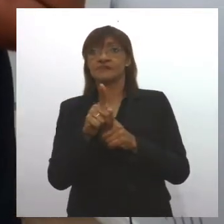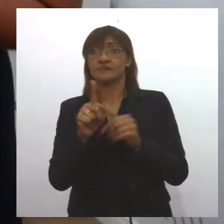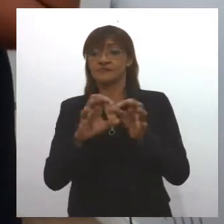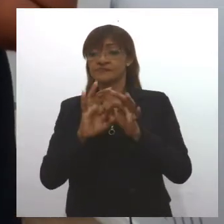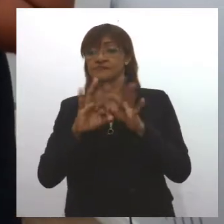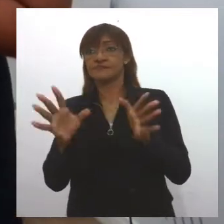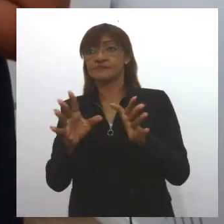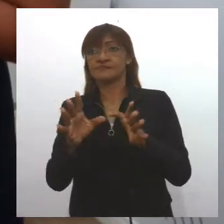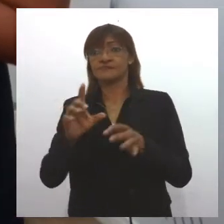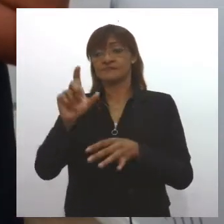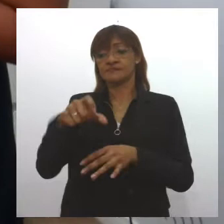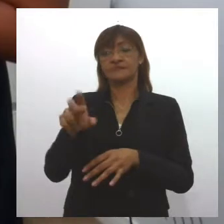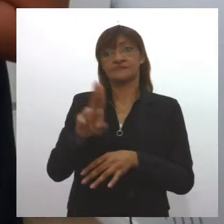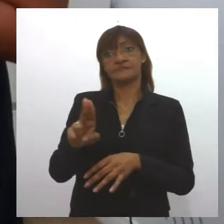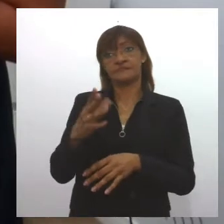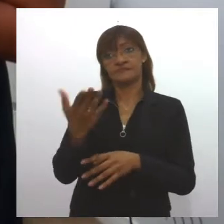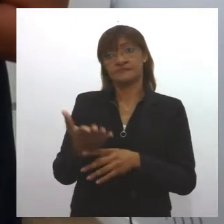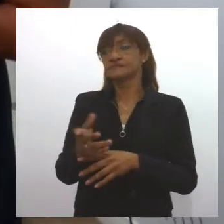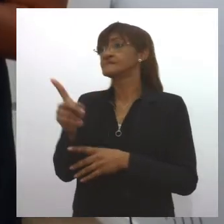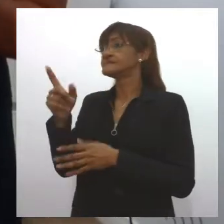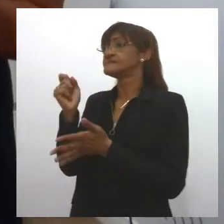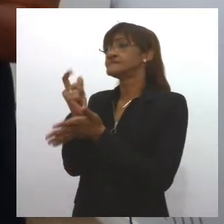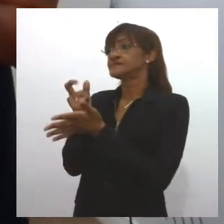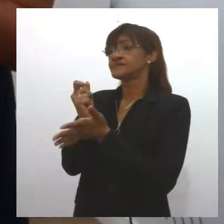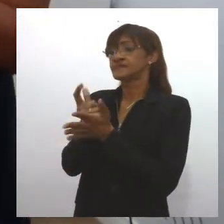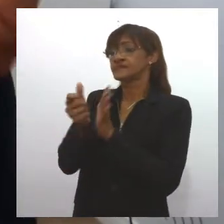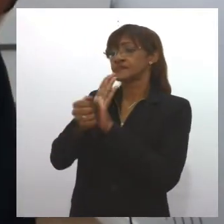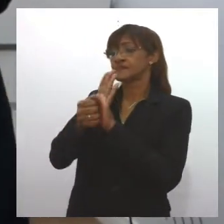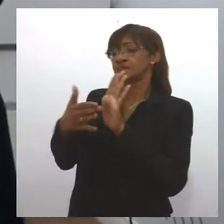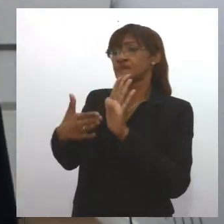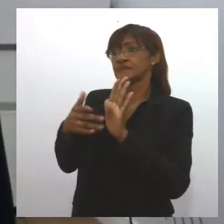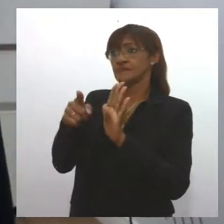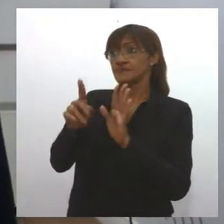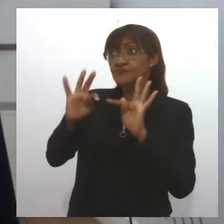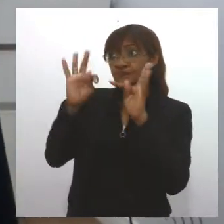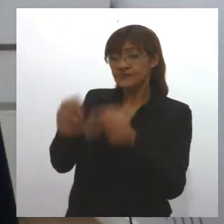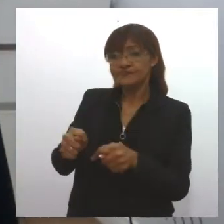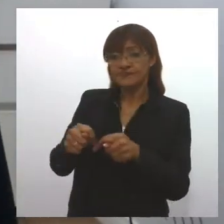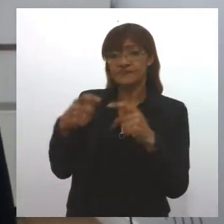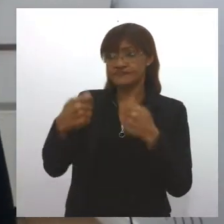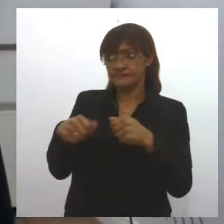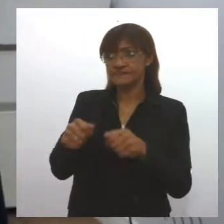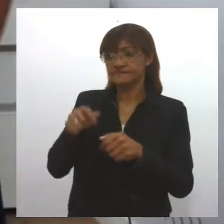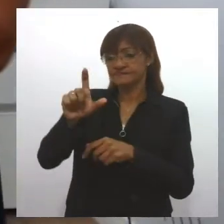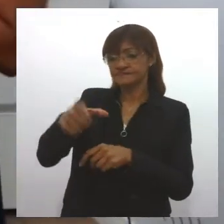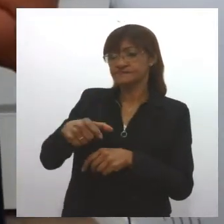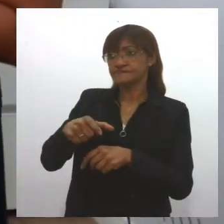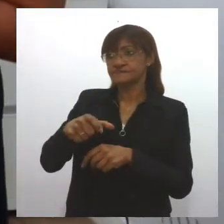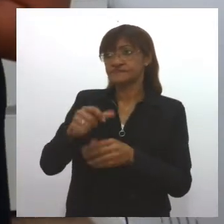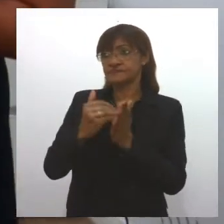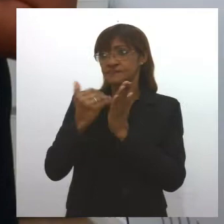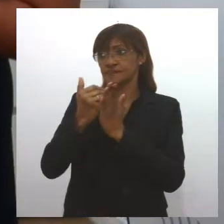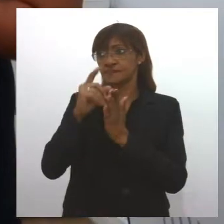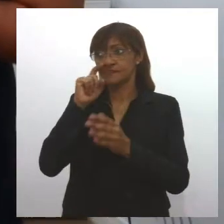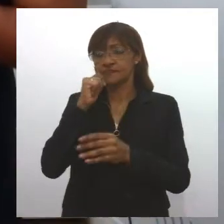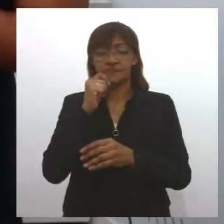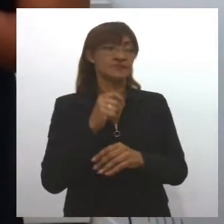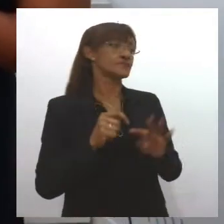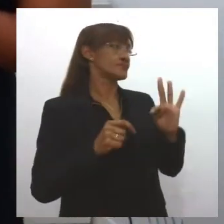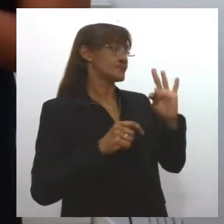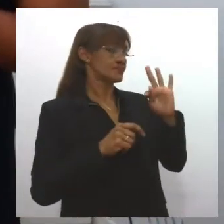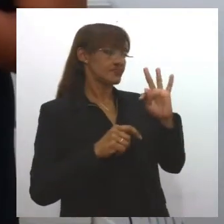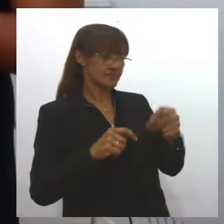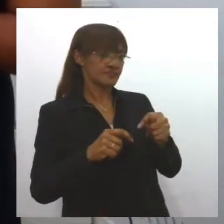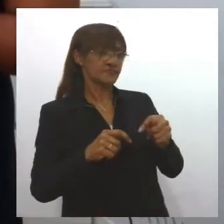ônibus. E as compras do recarga-pay, todas têm que ser carregadas no cartão mais Aracaju? Toda. O meio